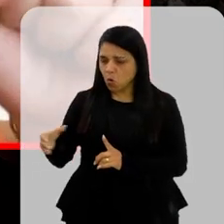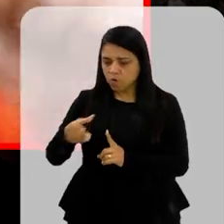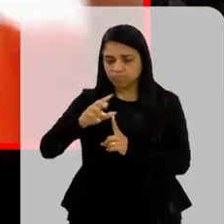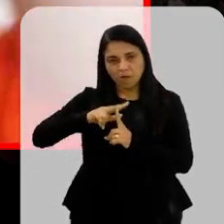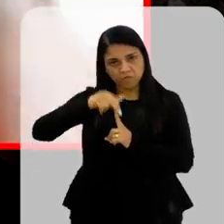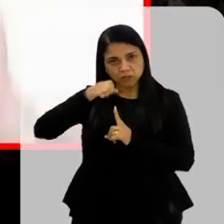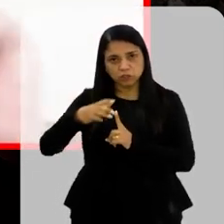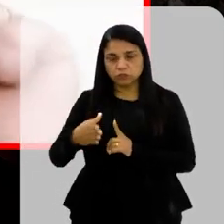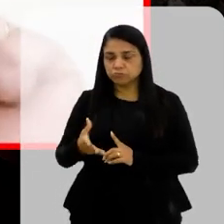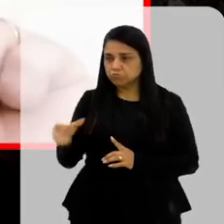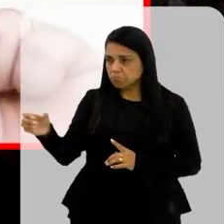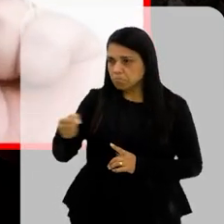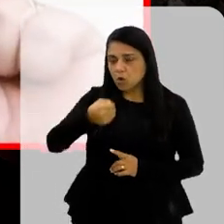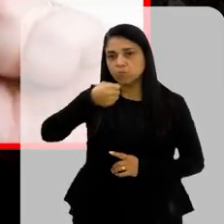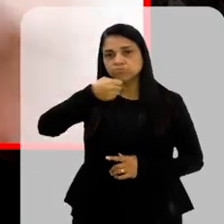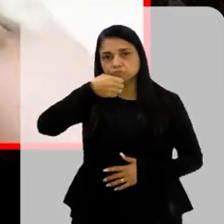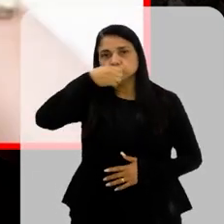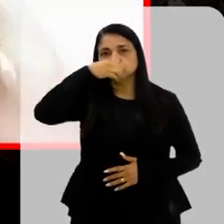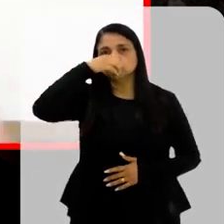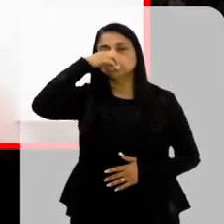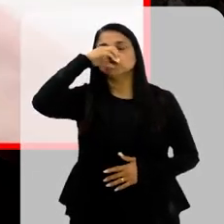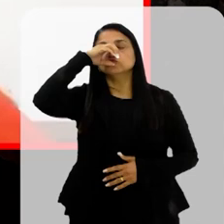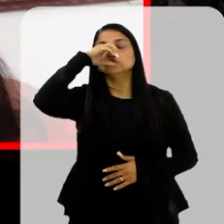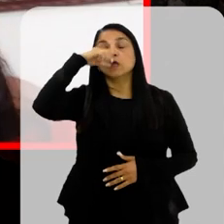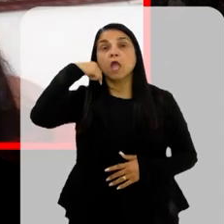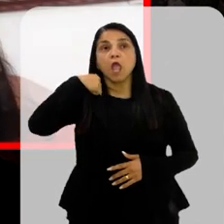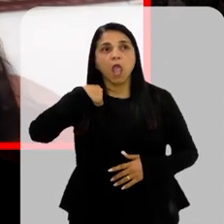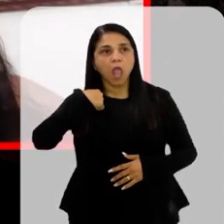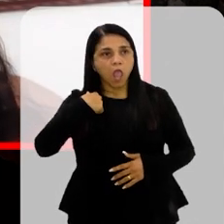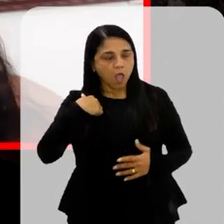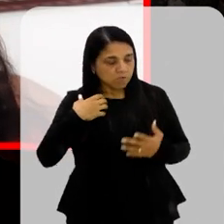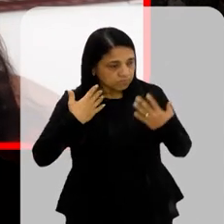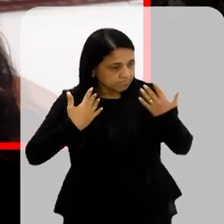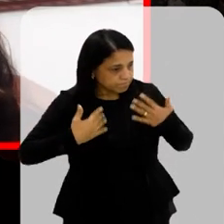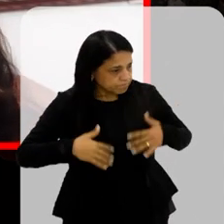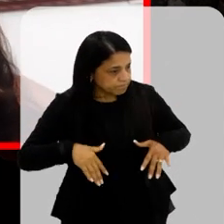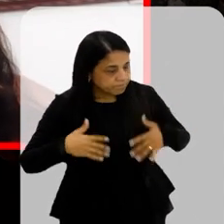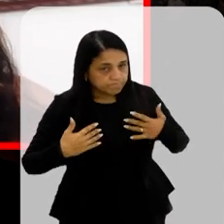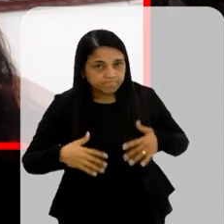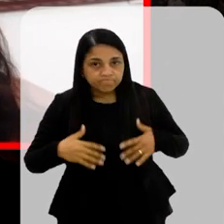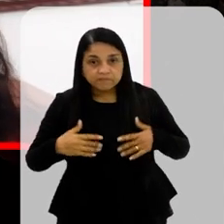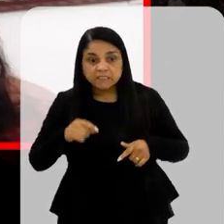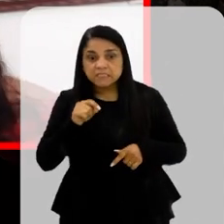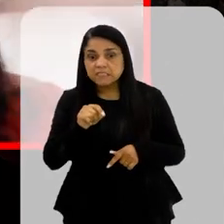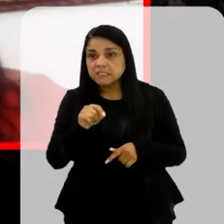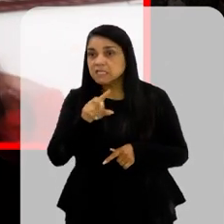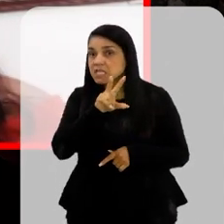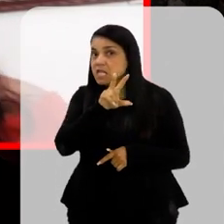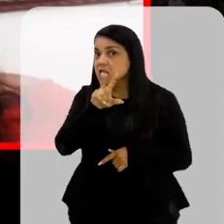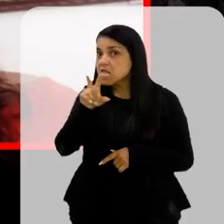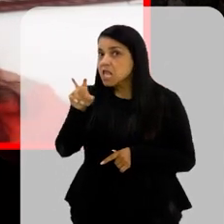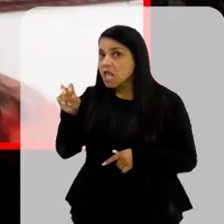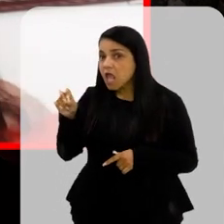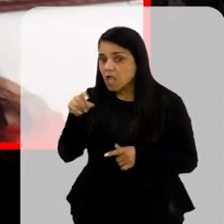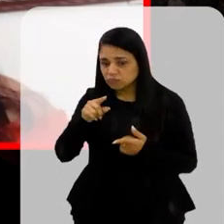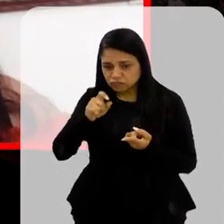mão E tomou o refrigerante E ali eu fiquei Desesperada Porque eu falei Meu Deus Se esse garoto Estiver com 500 Ele tomando